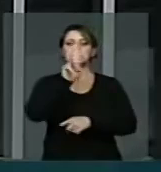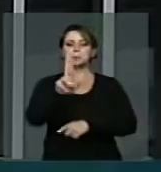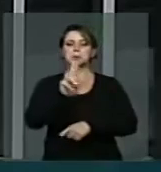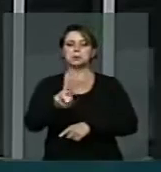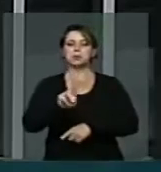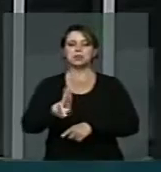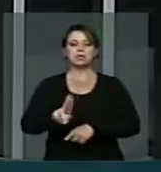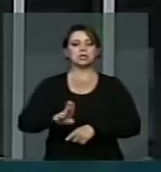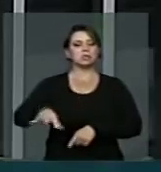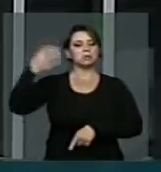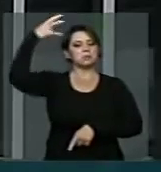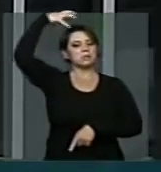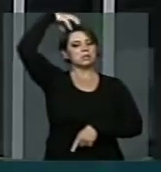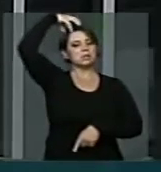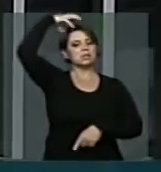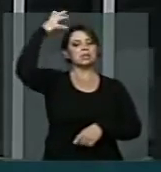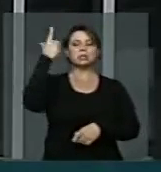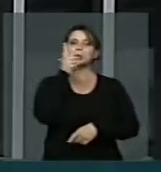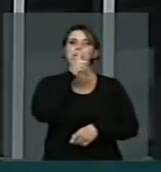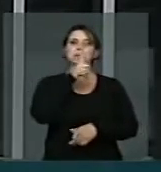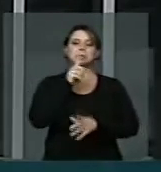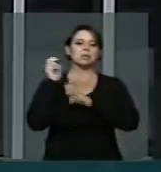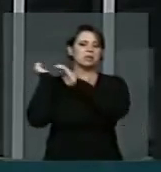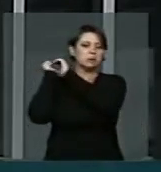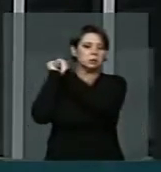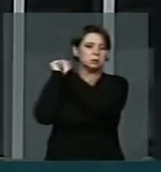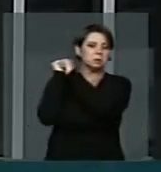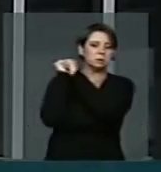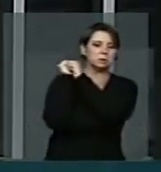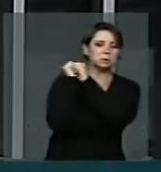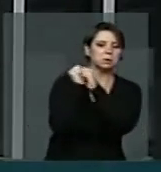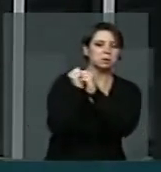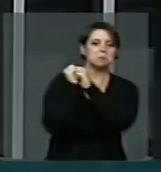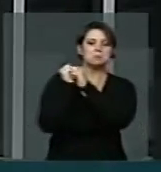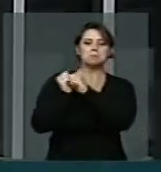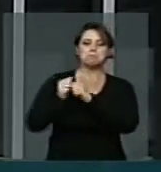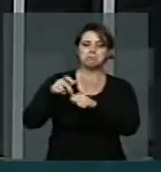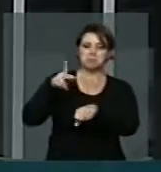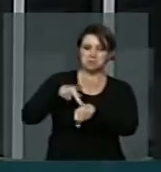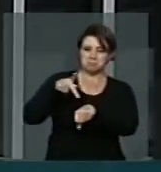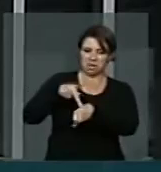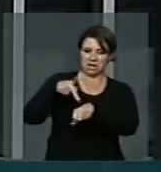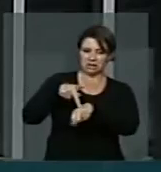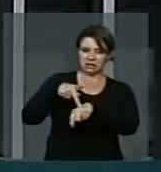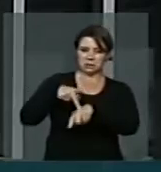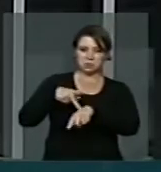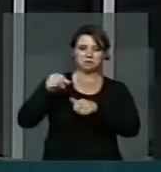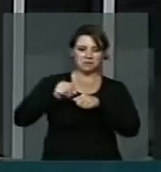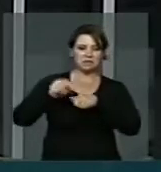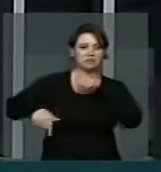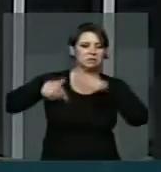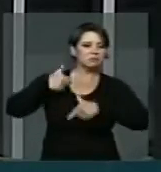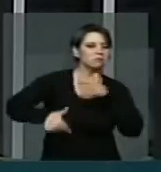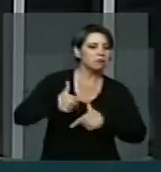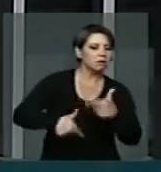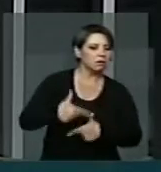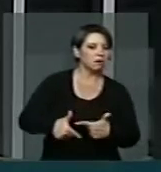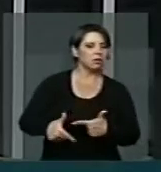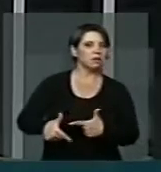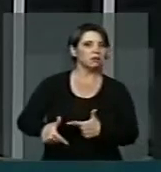blocos de pedra? Essas indagações têm que ser feitas, sobretudo no século XXI,